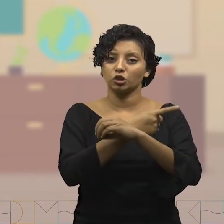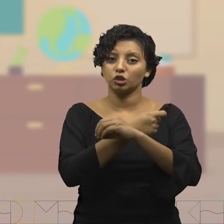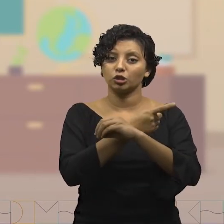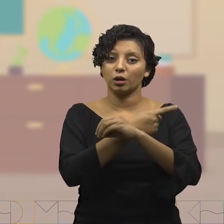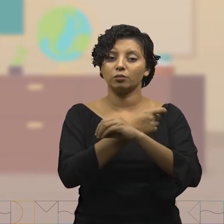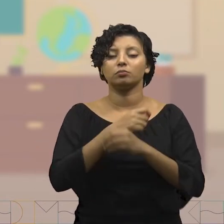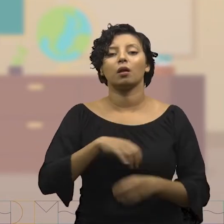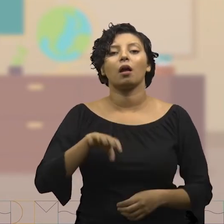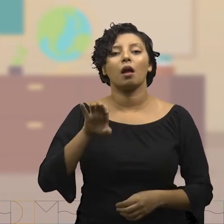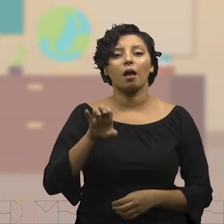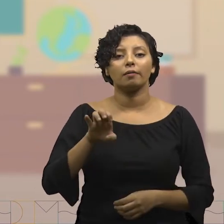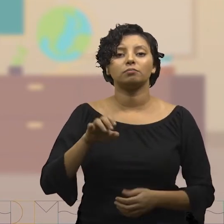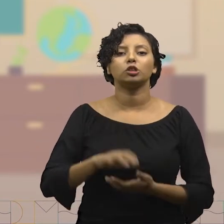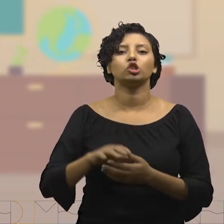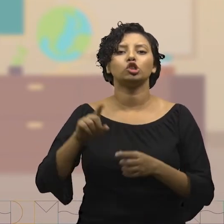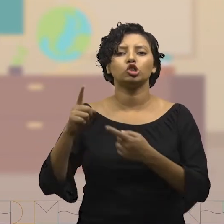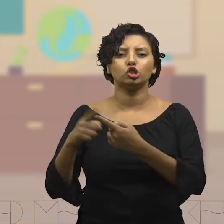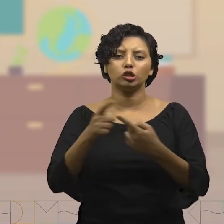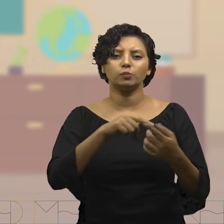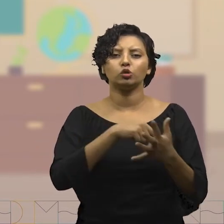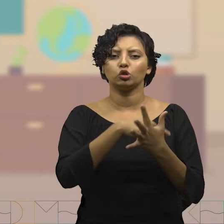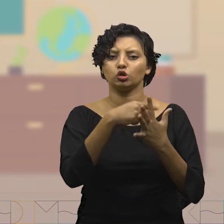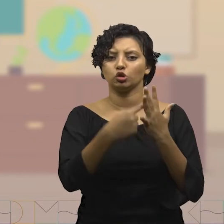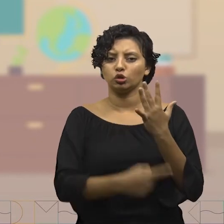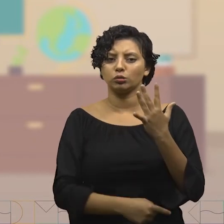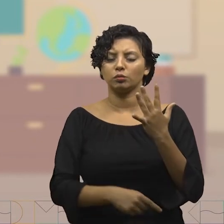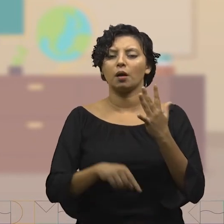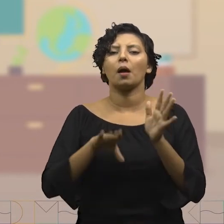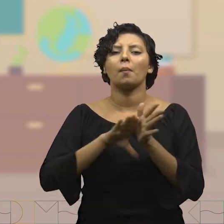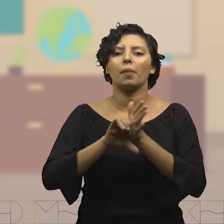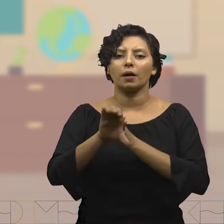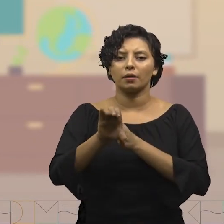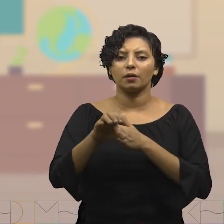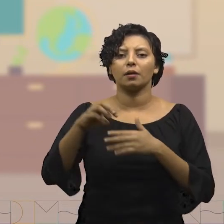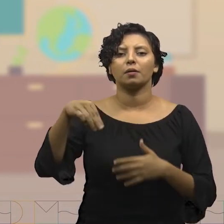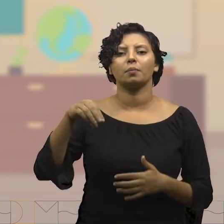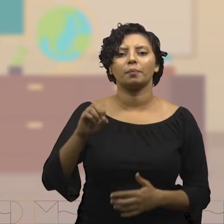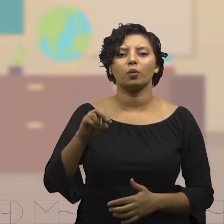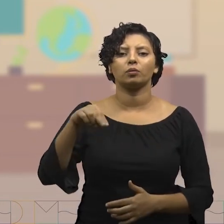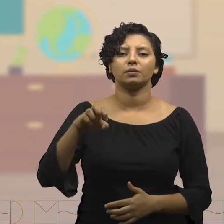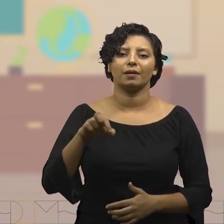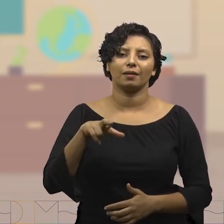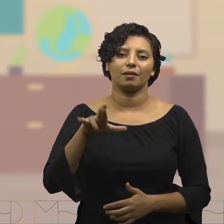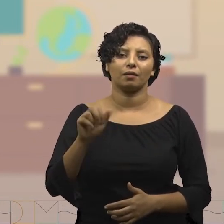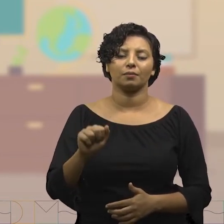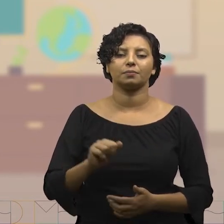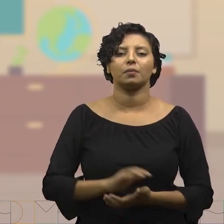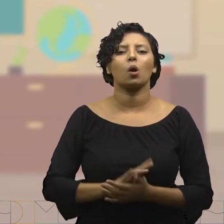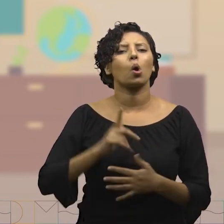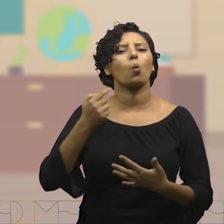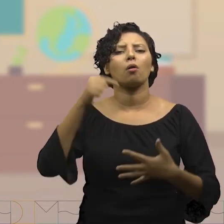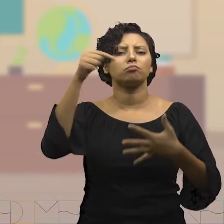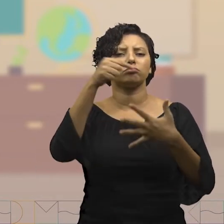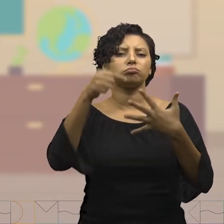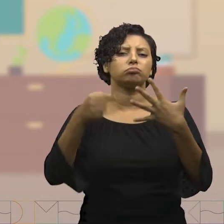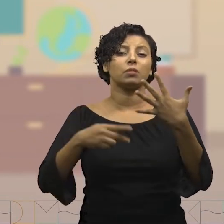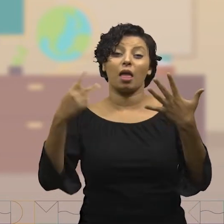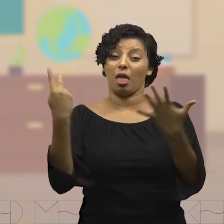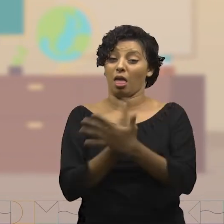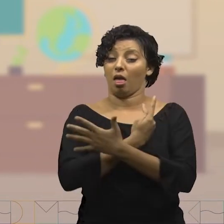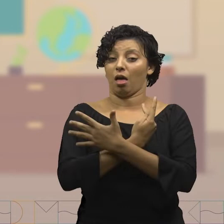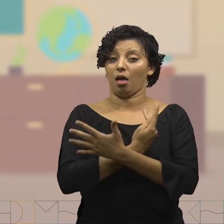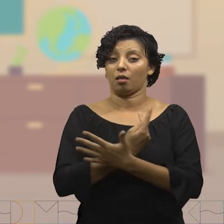E, na classificação em 5 reinos, as bactérias pertencem ao reino monera. Qual é a alternativa